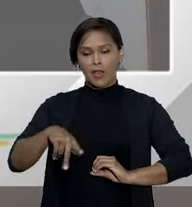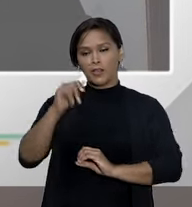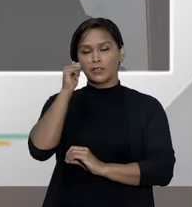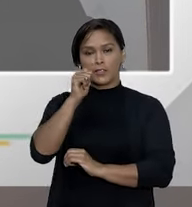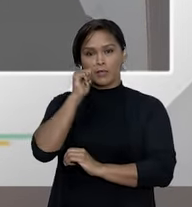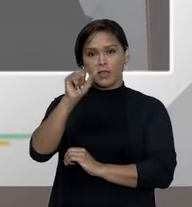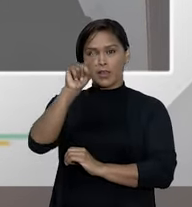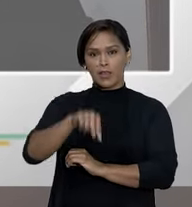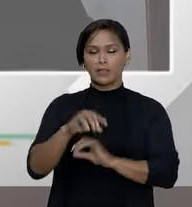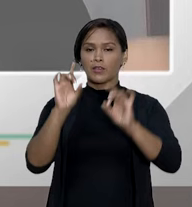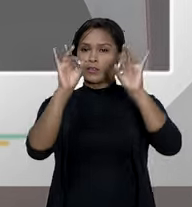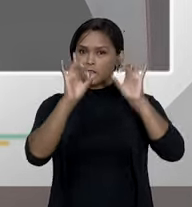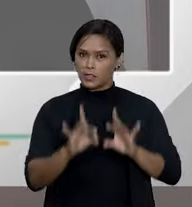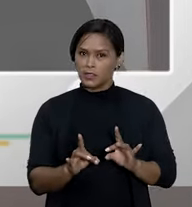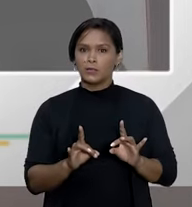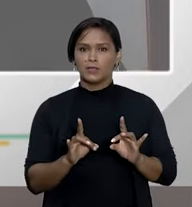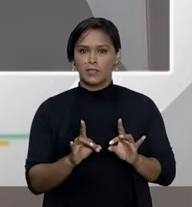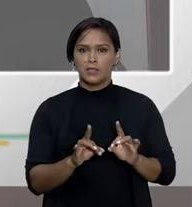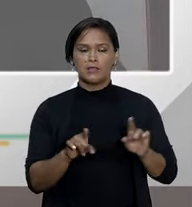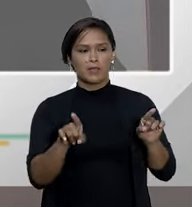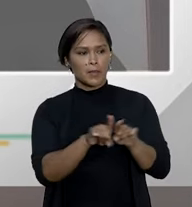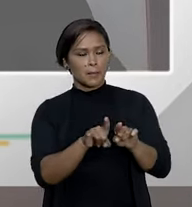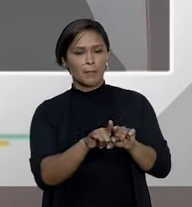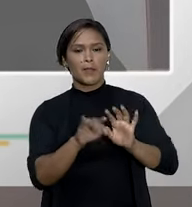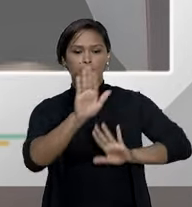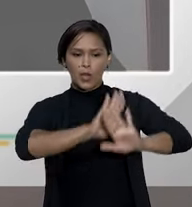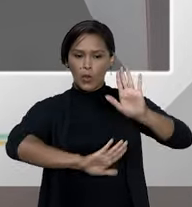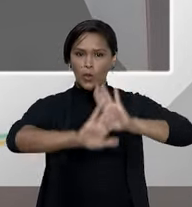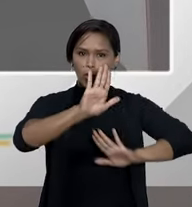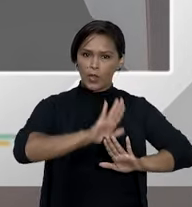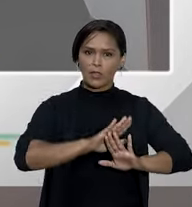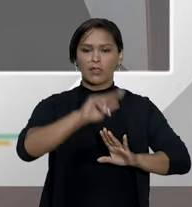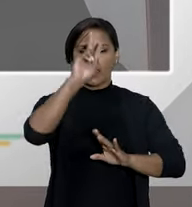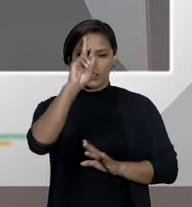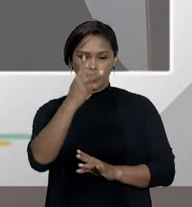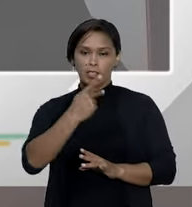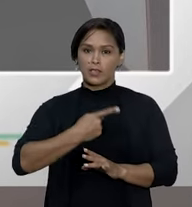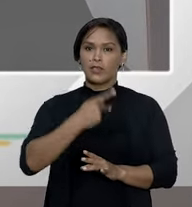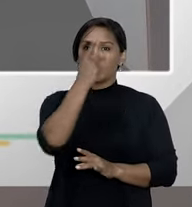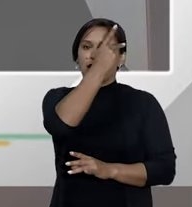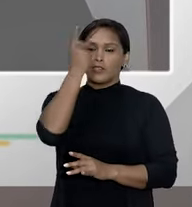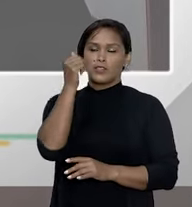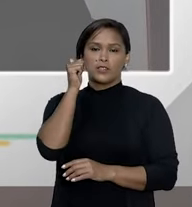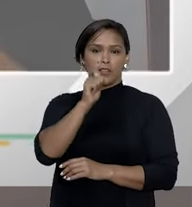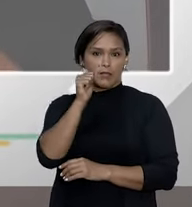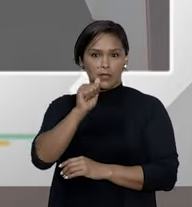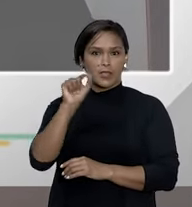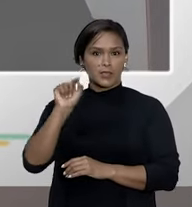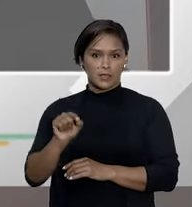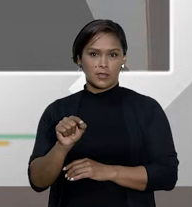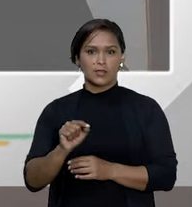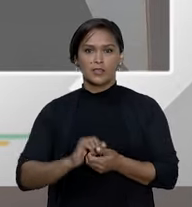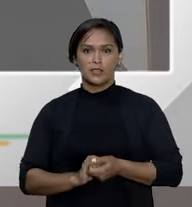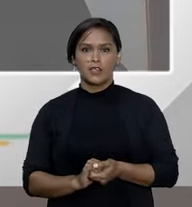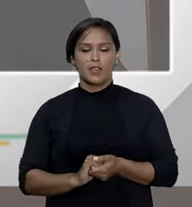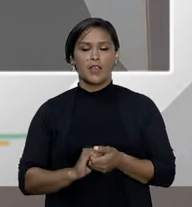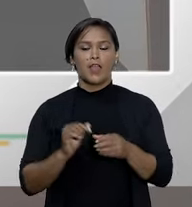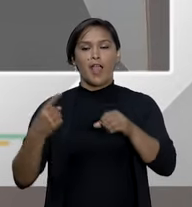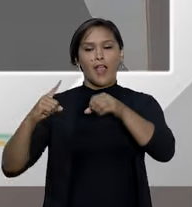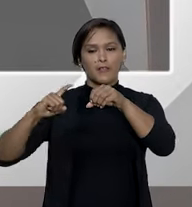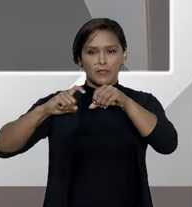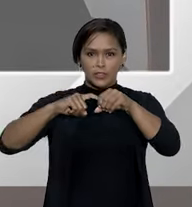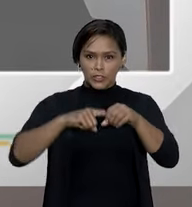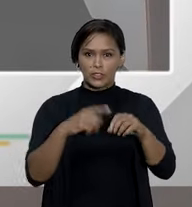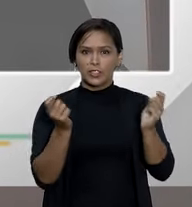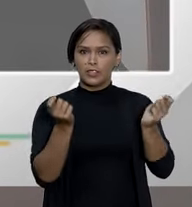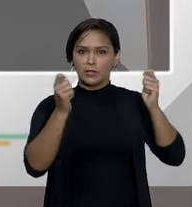situação específica para preservar a dignidade da paciente a fertilidade dela